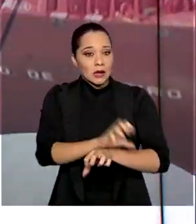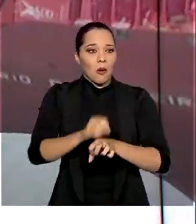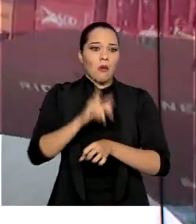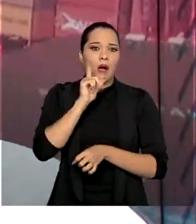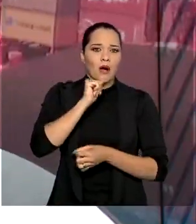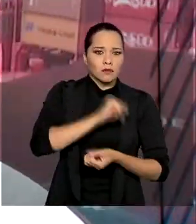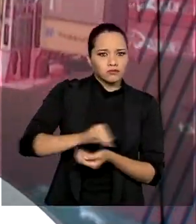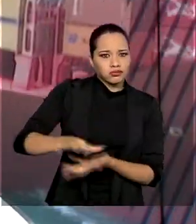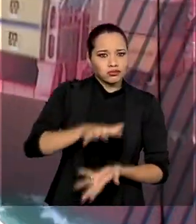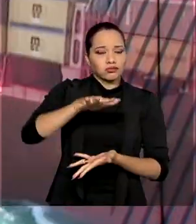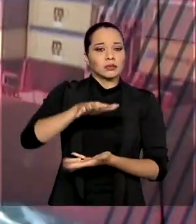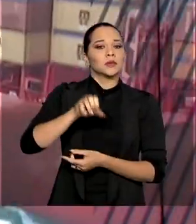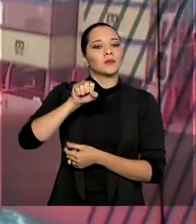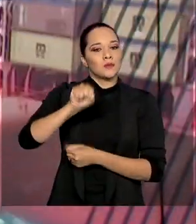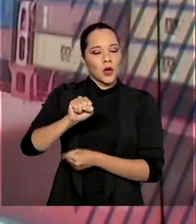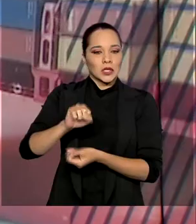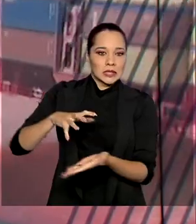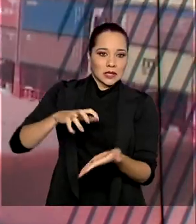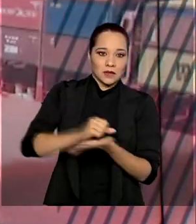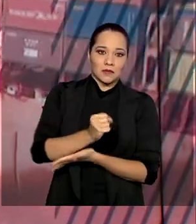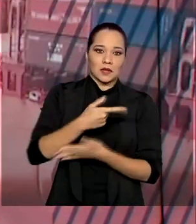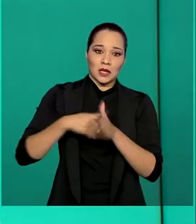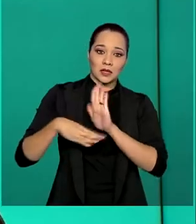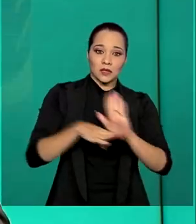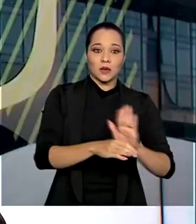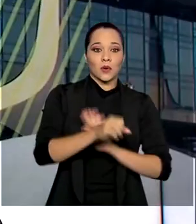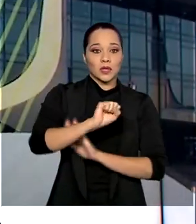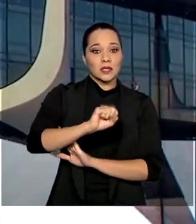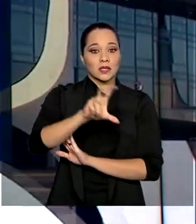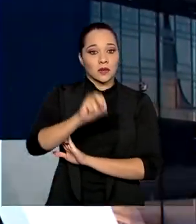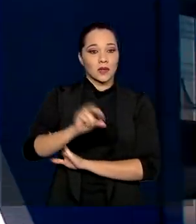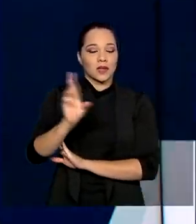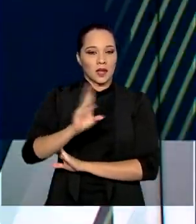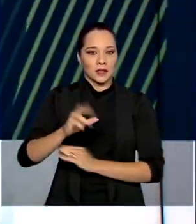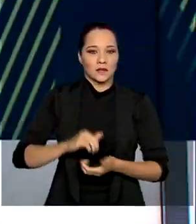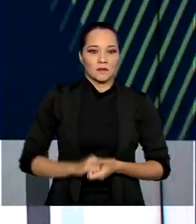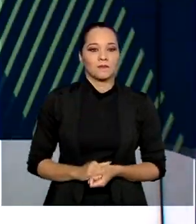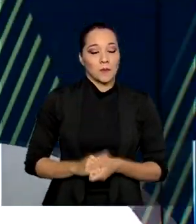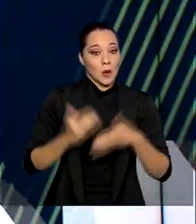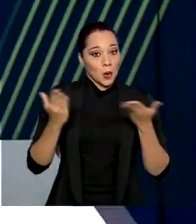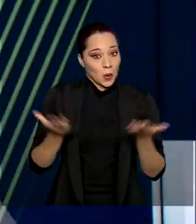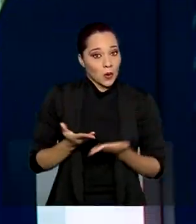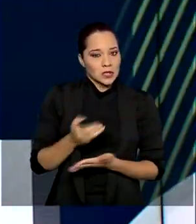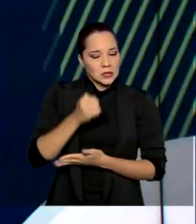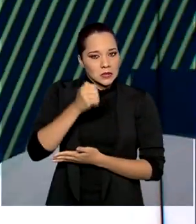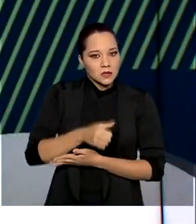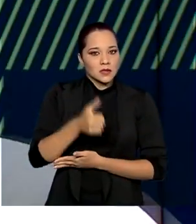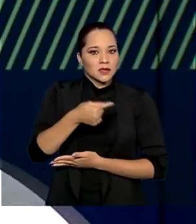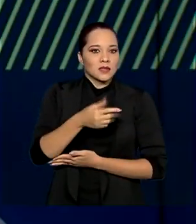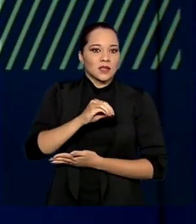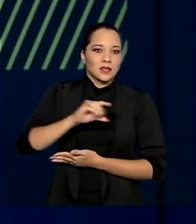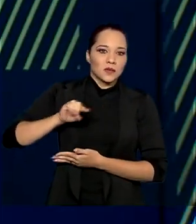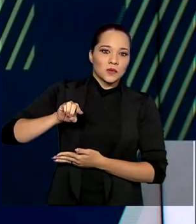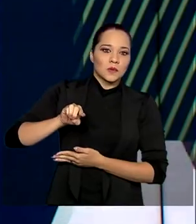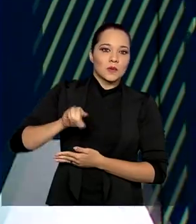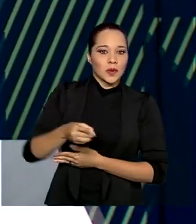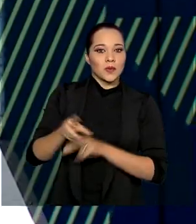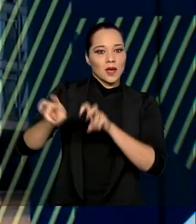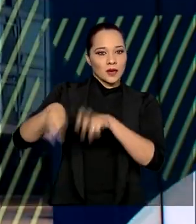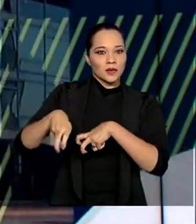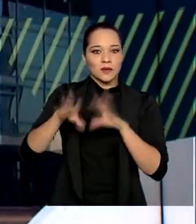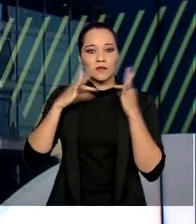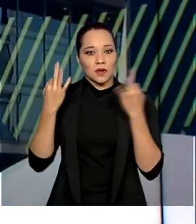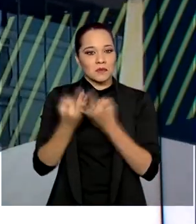podem se inscrever para receber o benefício de R 850. Hoje, quase 700 mil agricultores